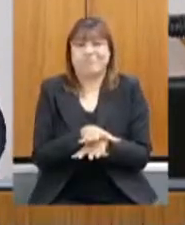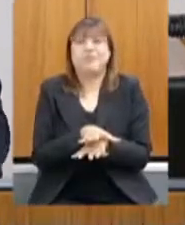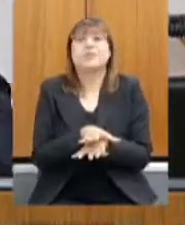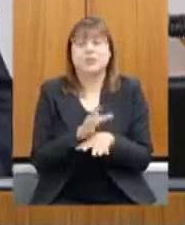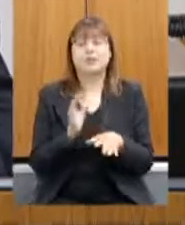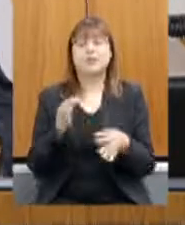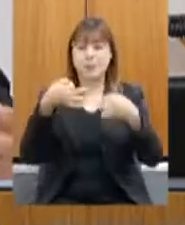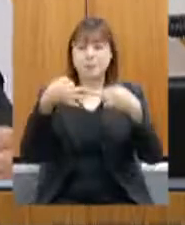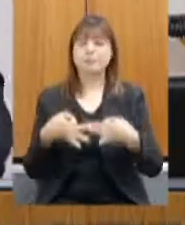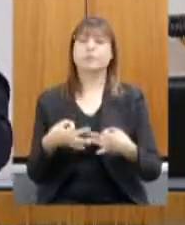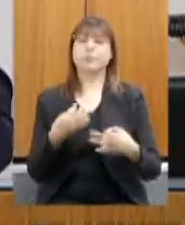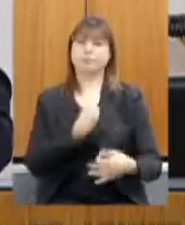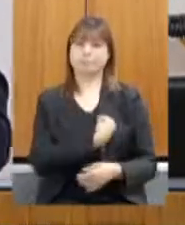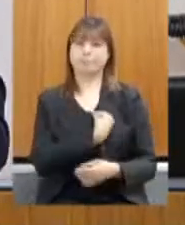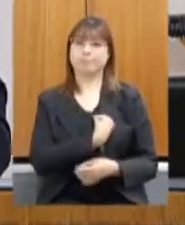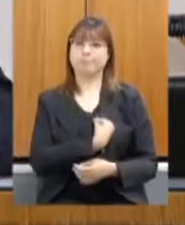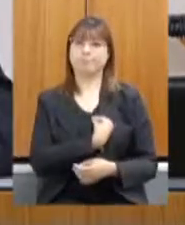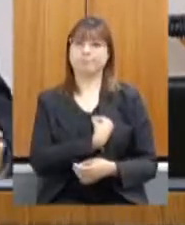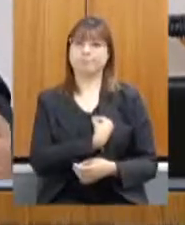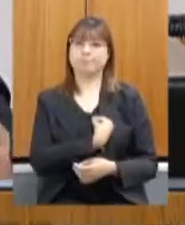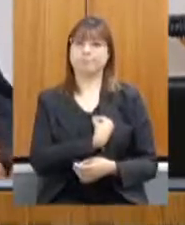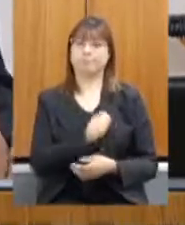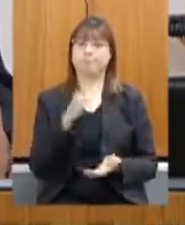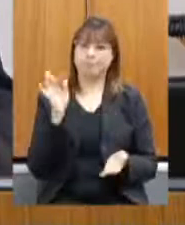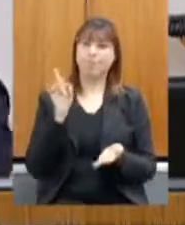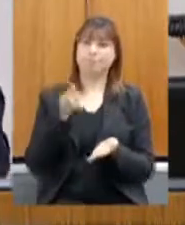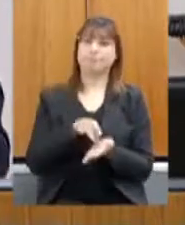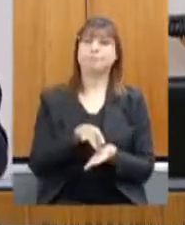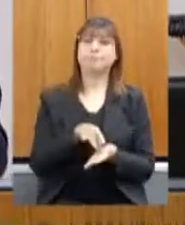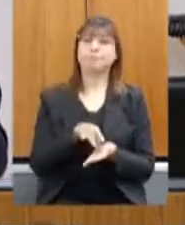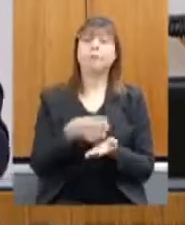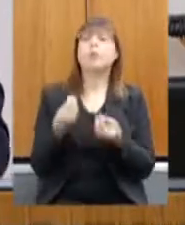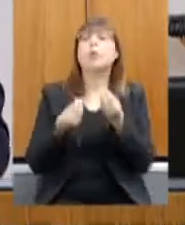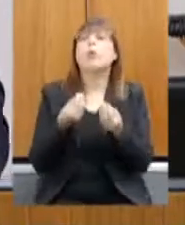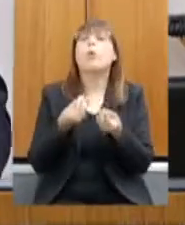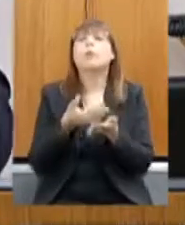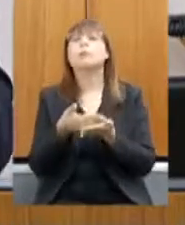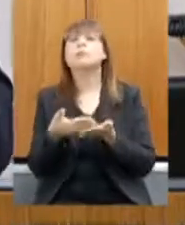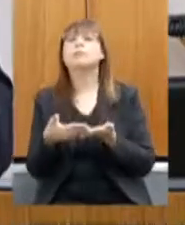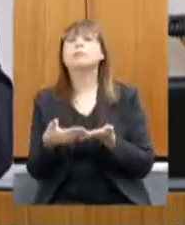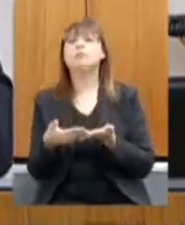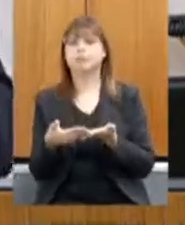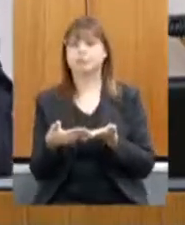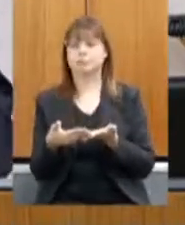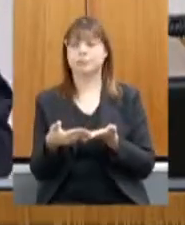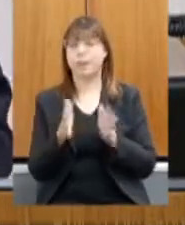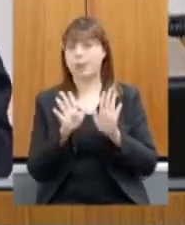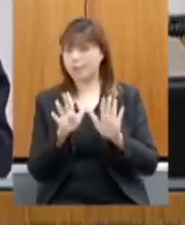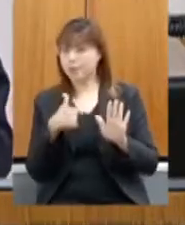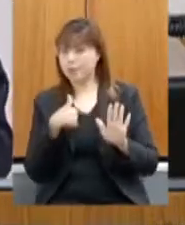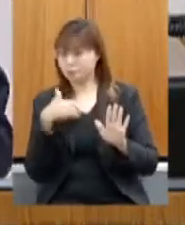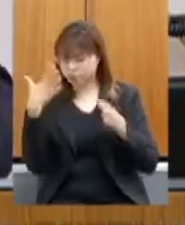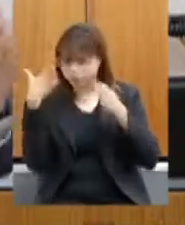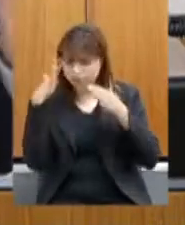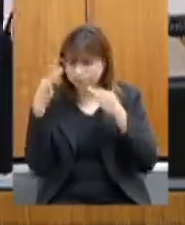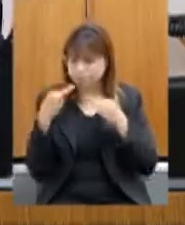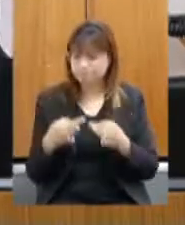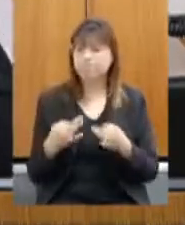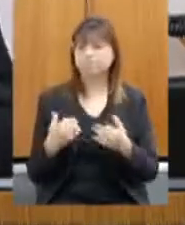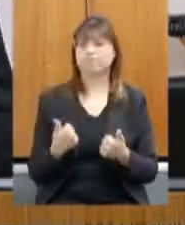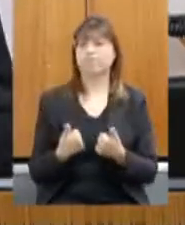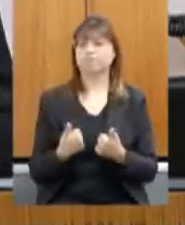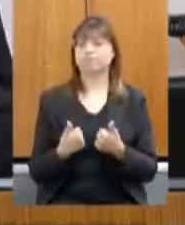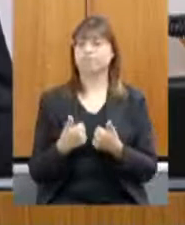atividade prática, em atividade real. Como começar? Mas eu tenho a convicção que a